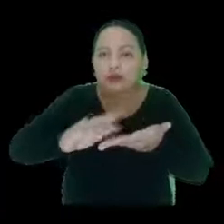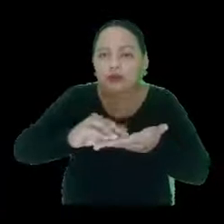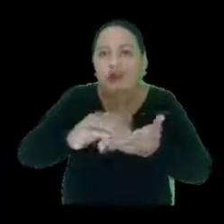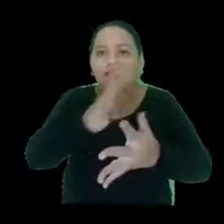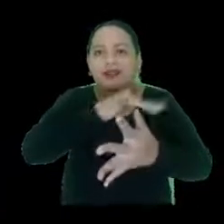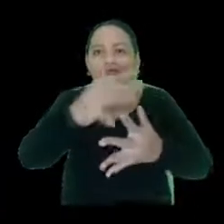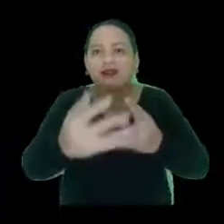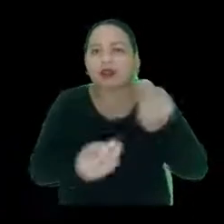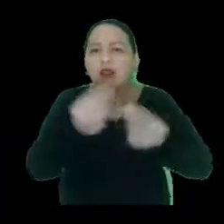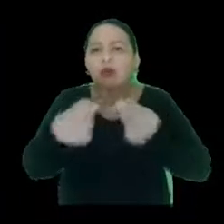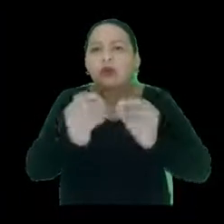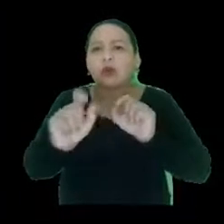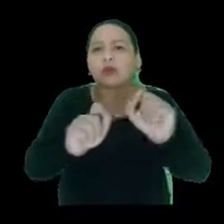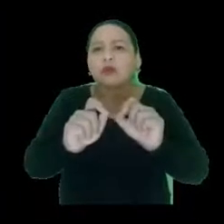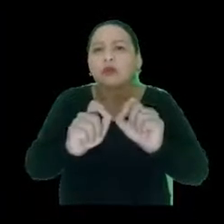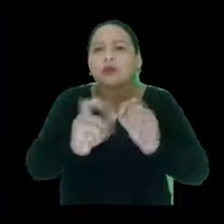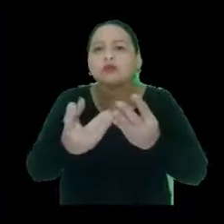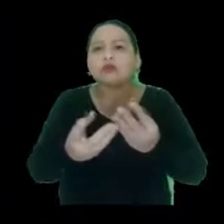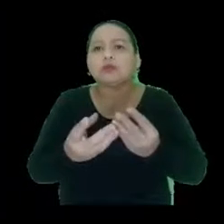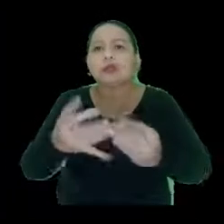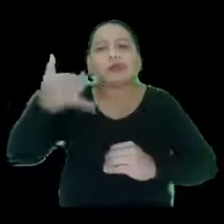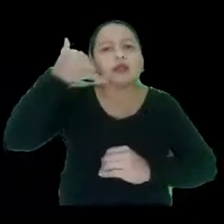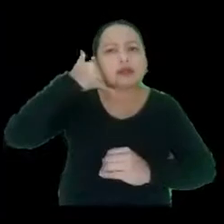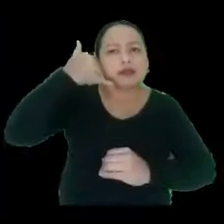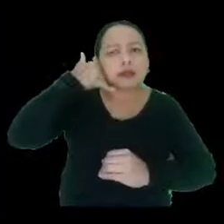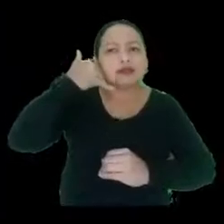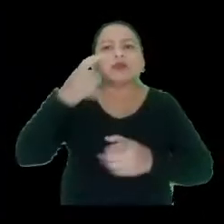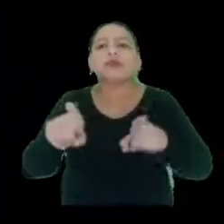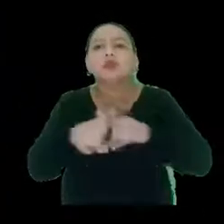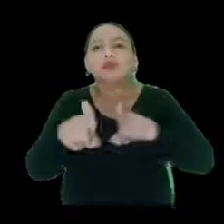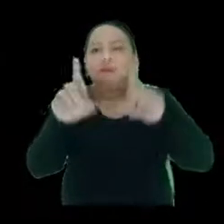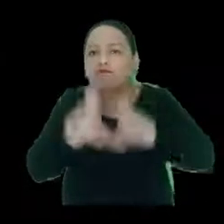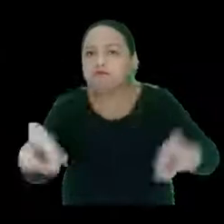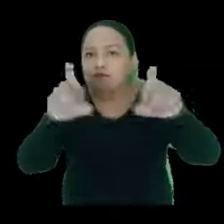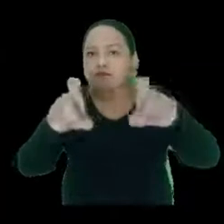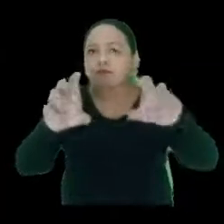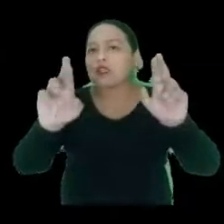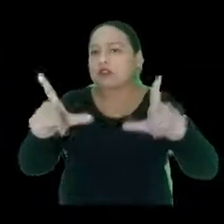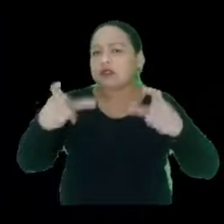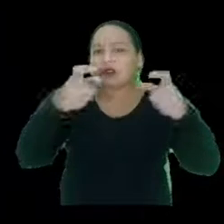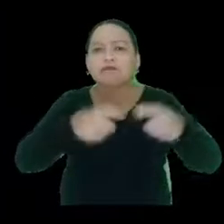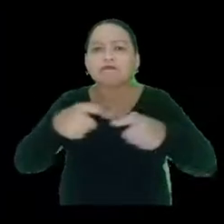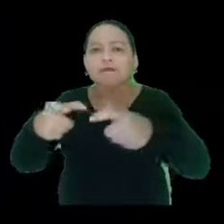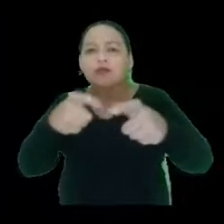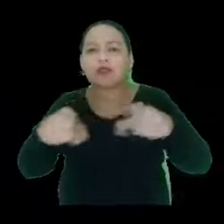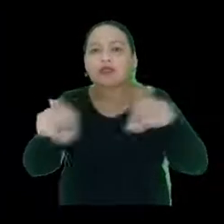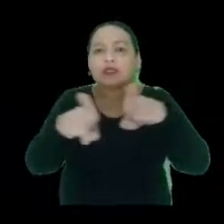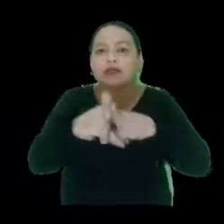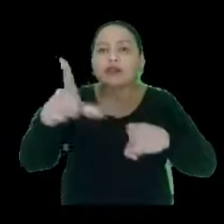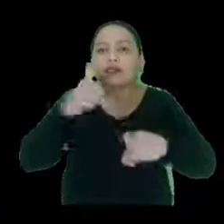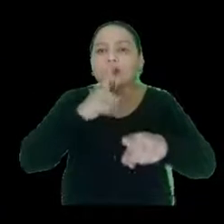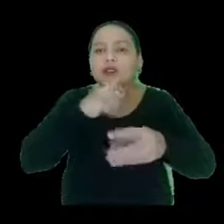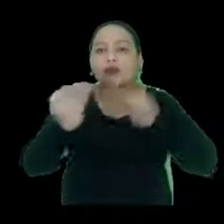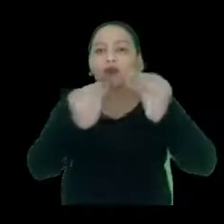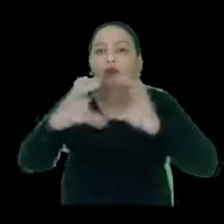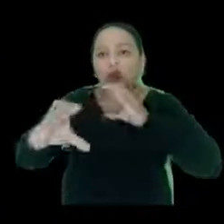as chamadas linhas braile, que elas podem ser acopladas no telefone, no computador, em diferentes espaços. E